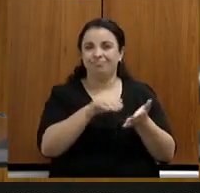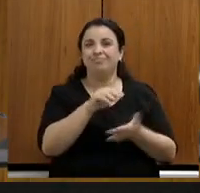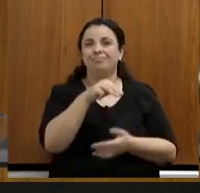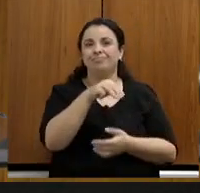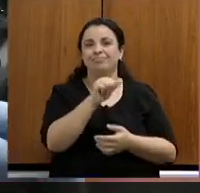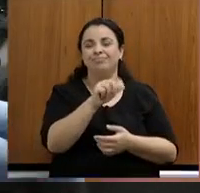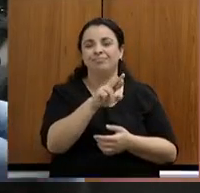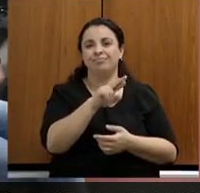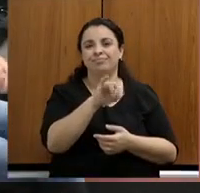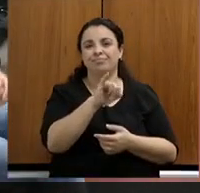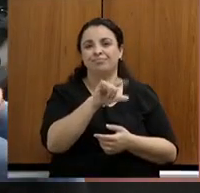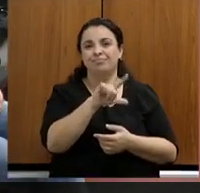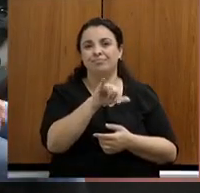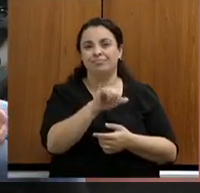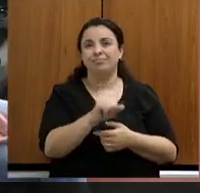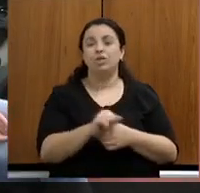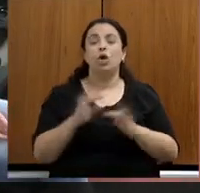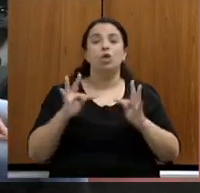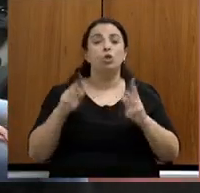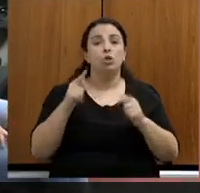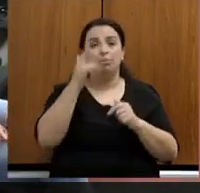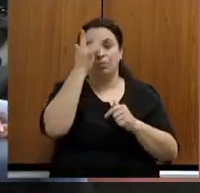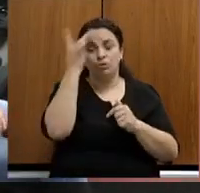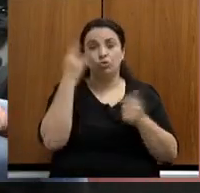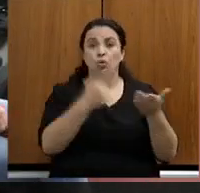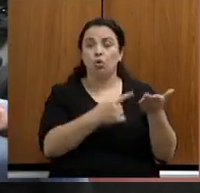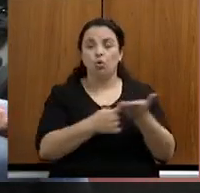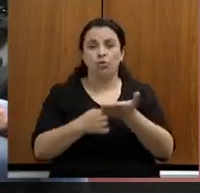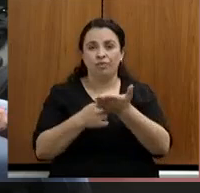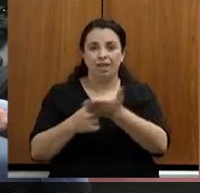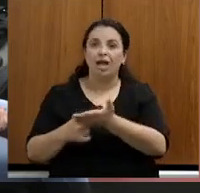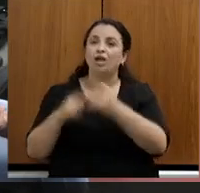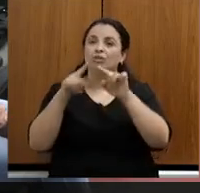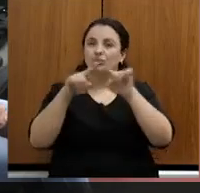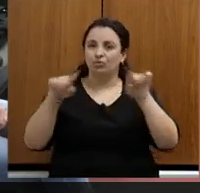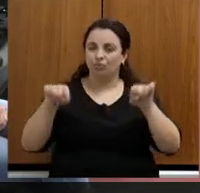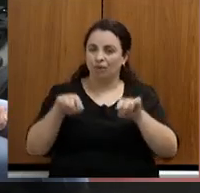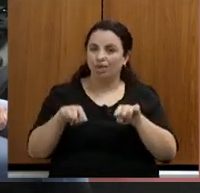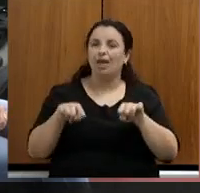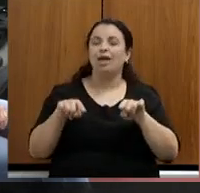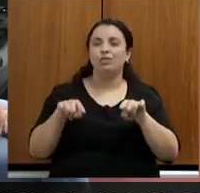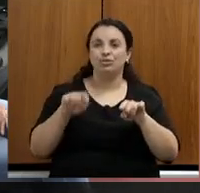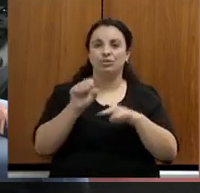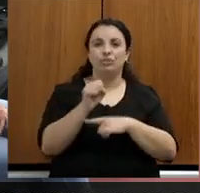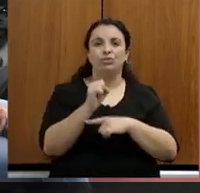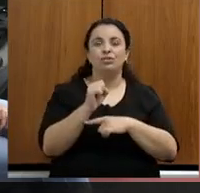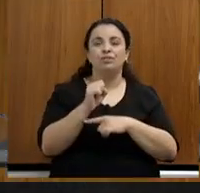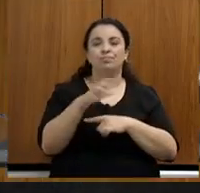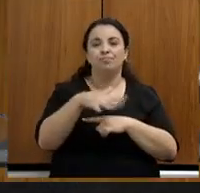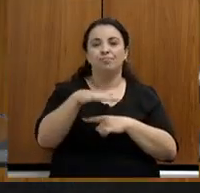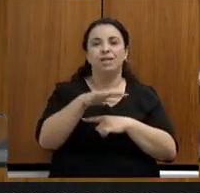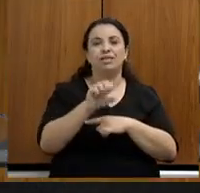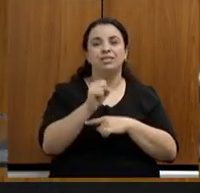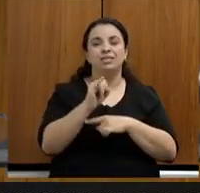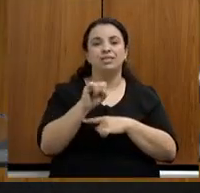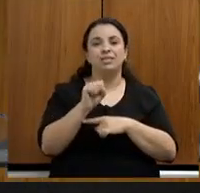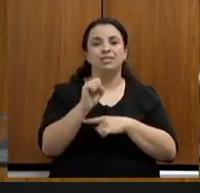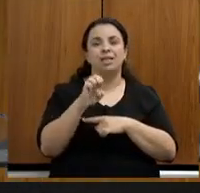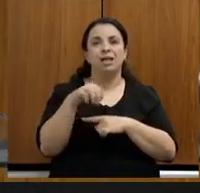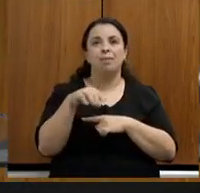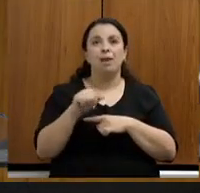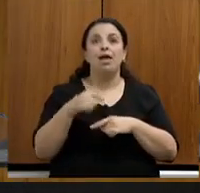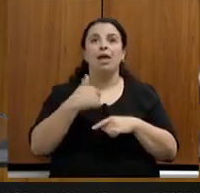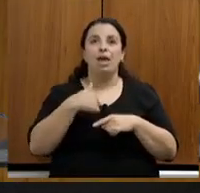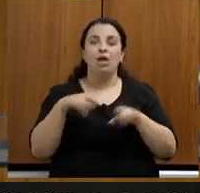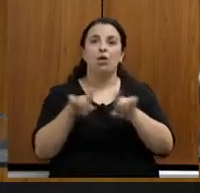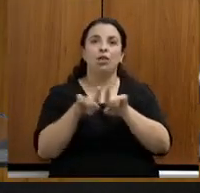os convidados, inclusive os servidores do SISEMA presentes aqui hoje. Não sei se todos sabem, mas eu também sou servidora